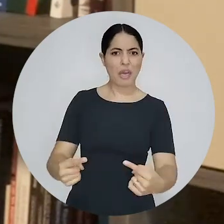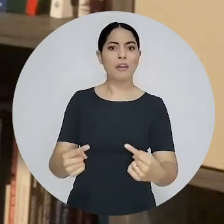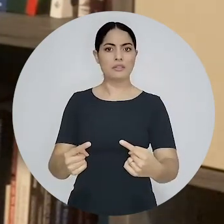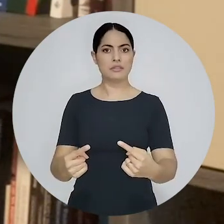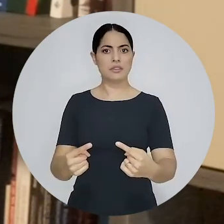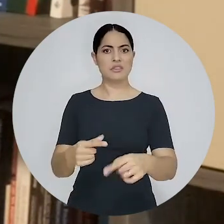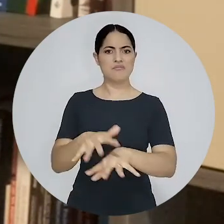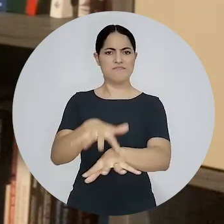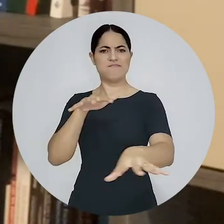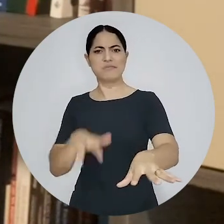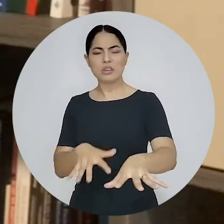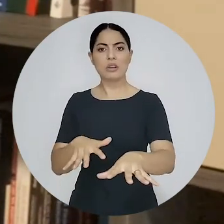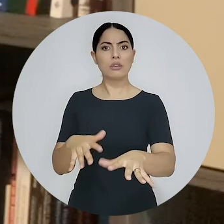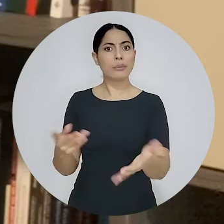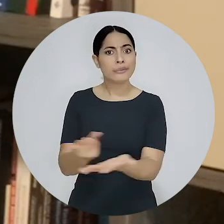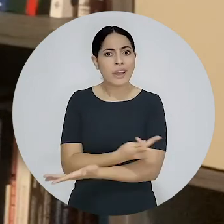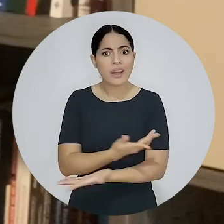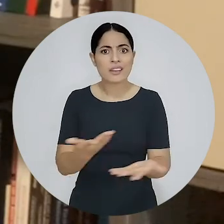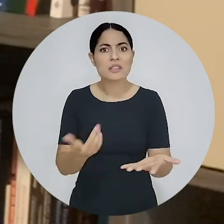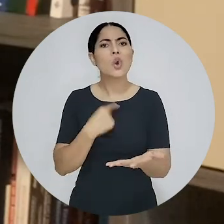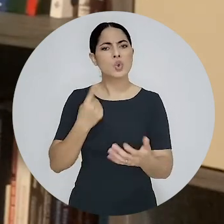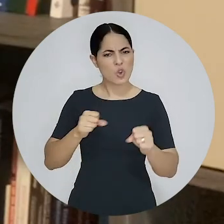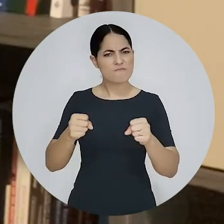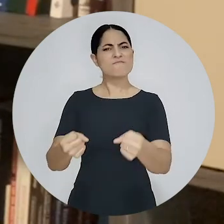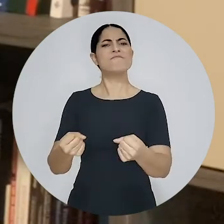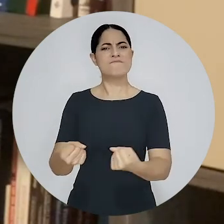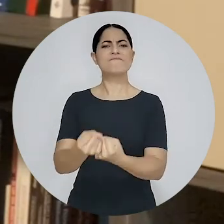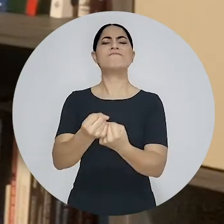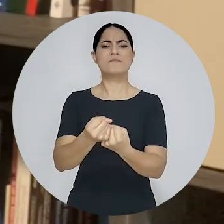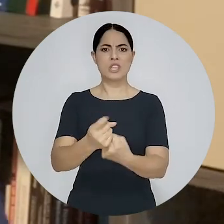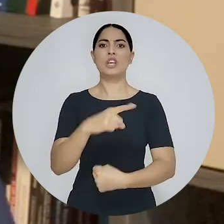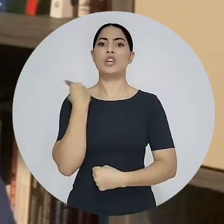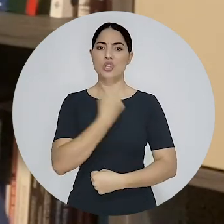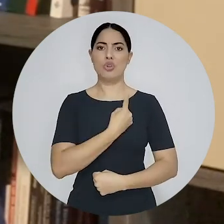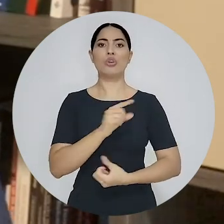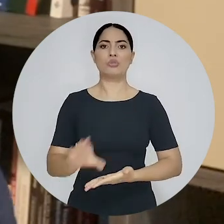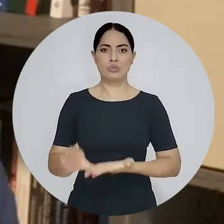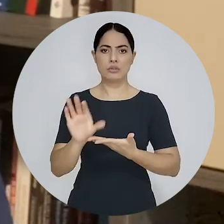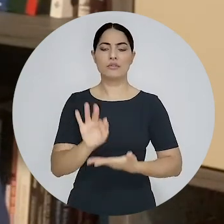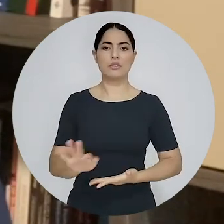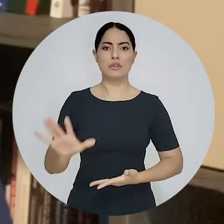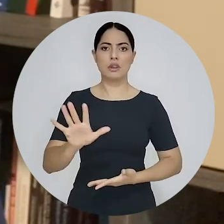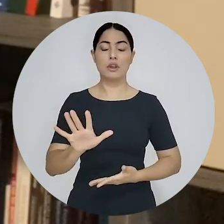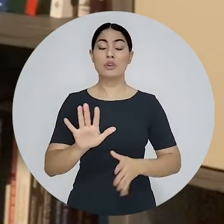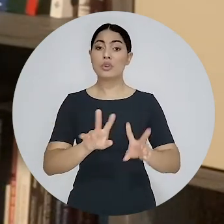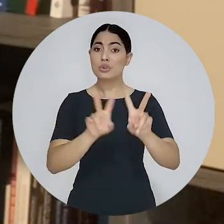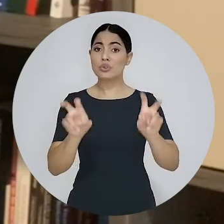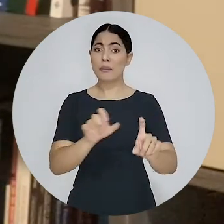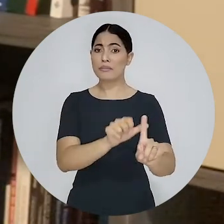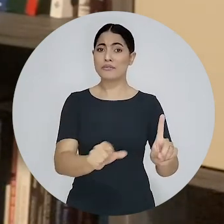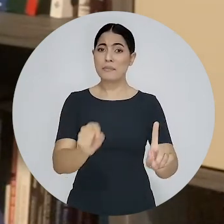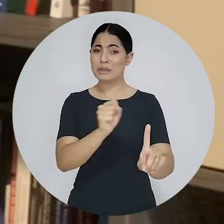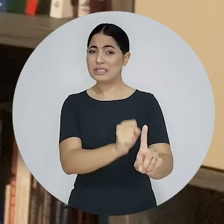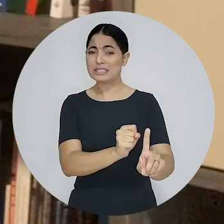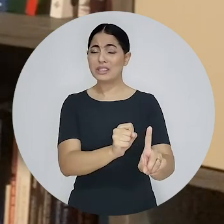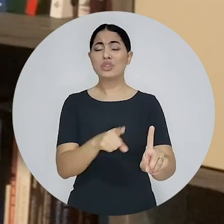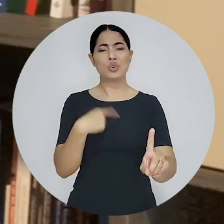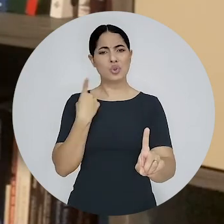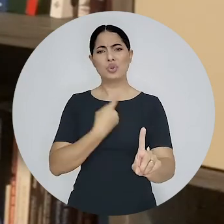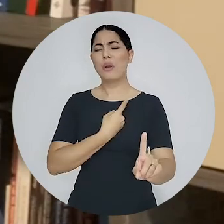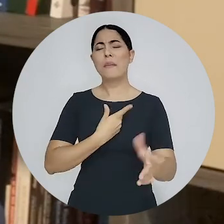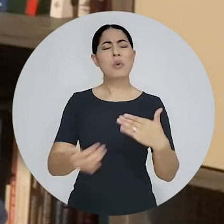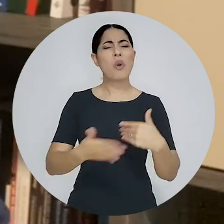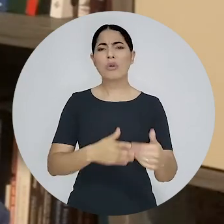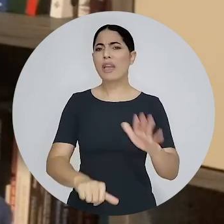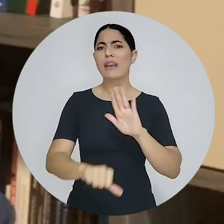E que a OAB, em todas as suas 27 seccionais e pelo seu Conselho Federal, repele com veemência o feminicídio. Mas repele